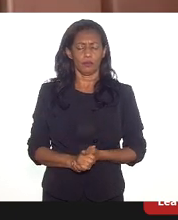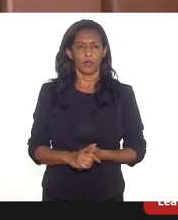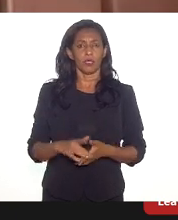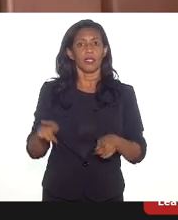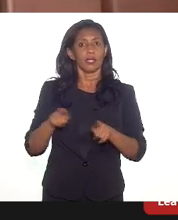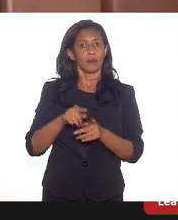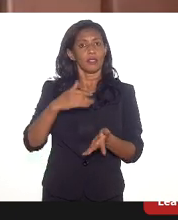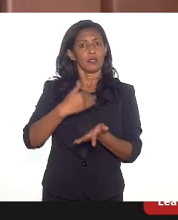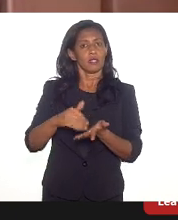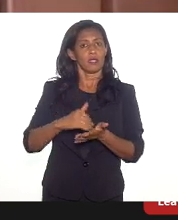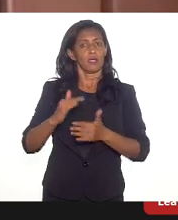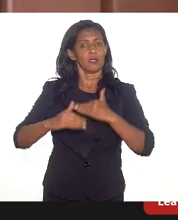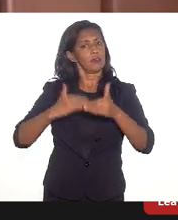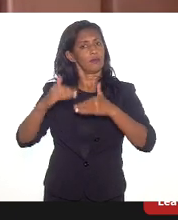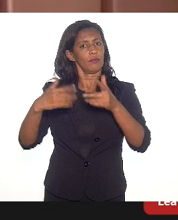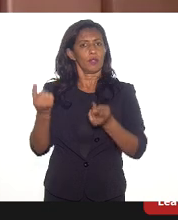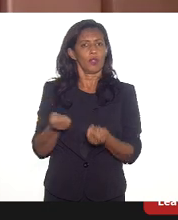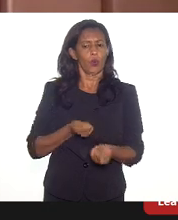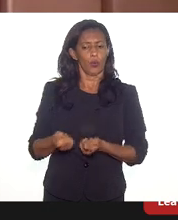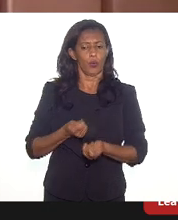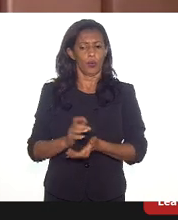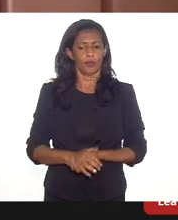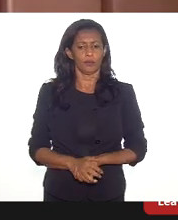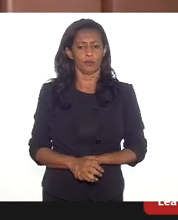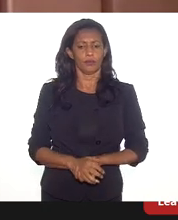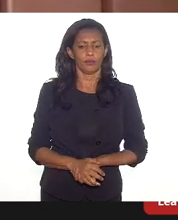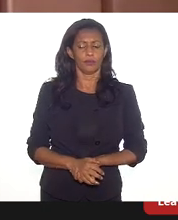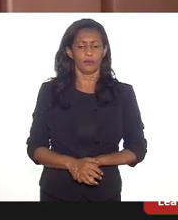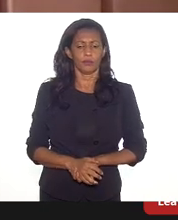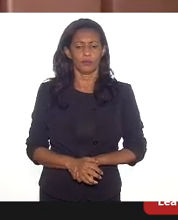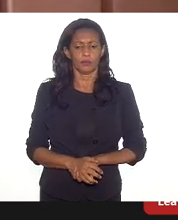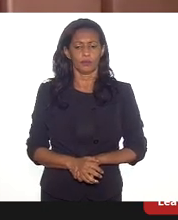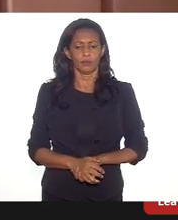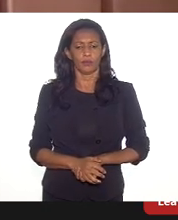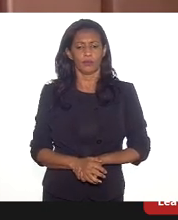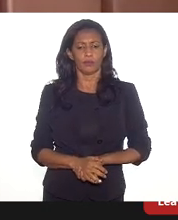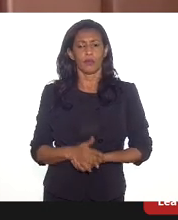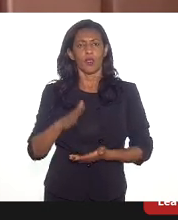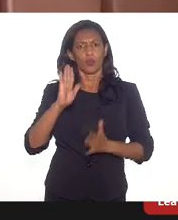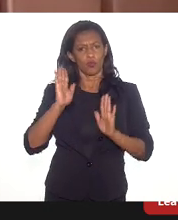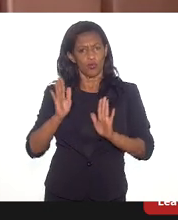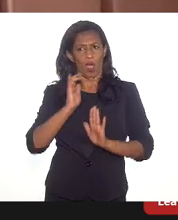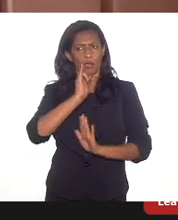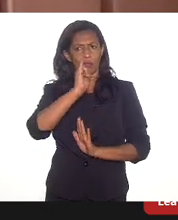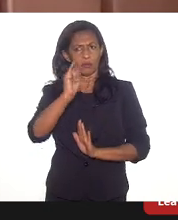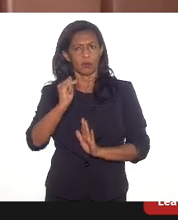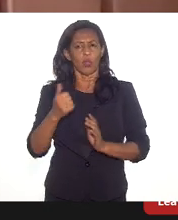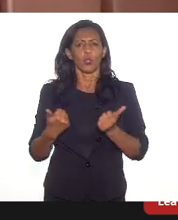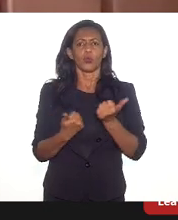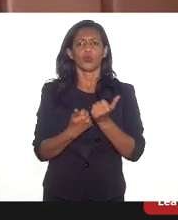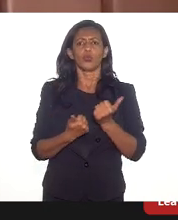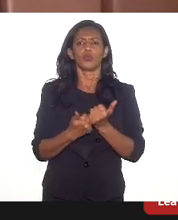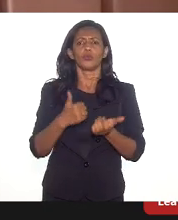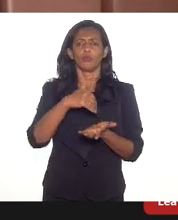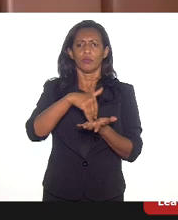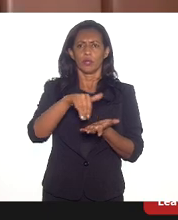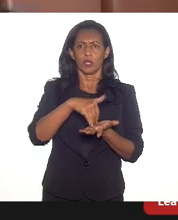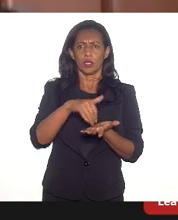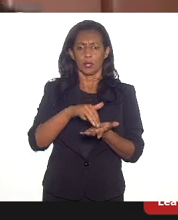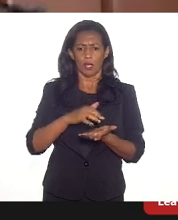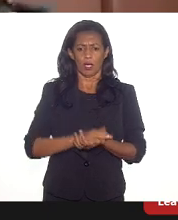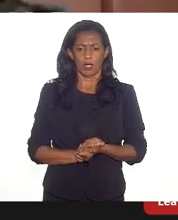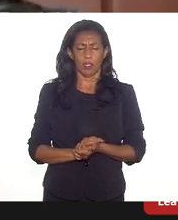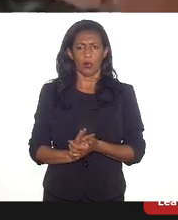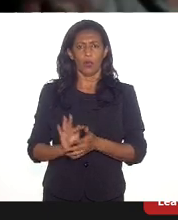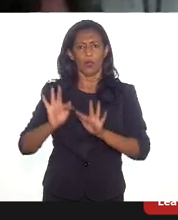Secretaria de Desenvolvimento Econômico. Então, eu já passo imediatamente para o subsecretário. Vejo que o secretário abriu, ao final